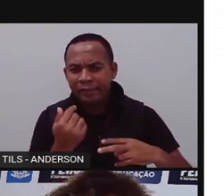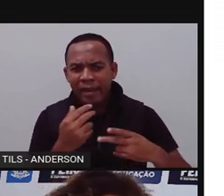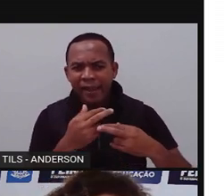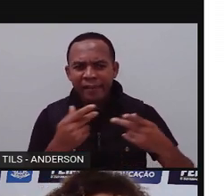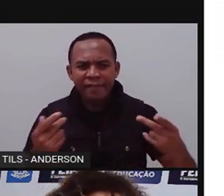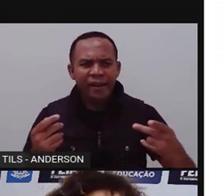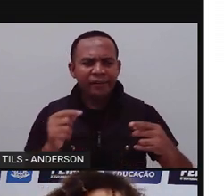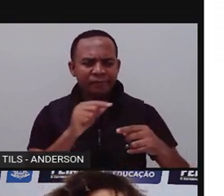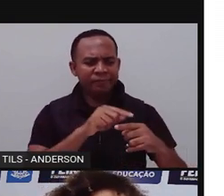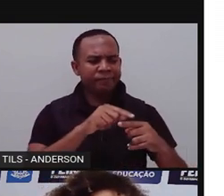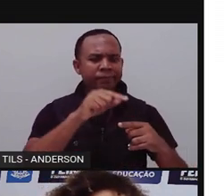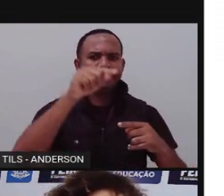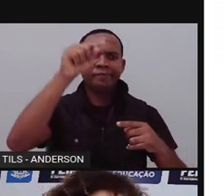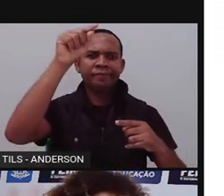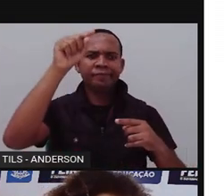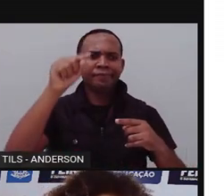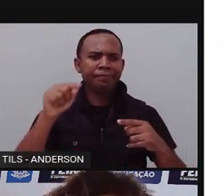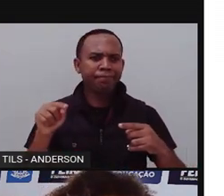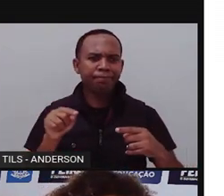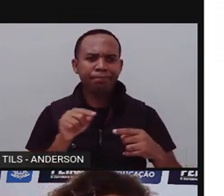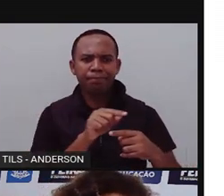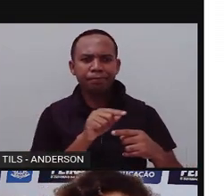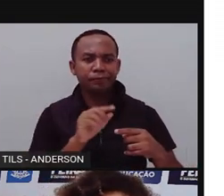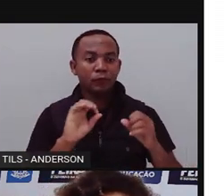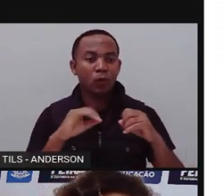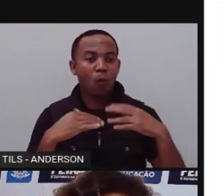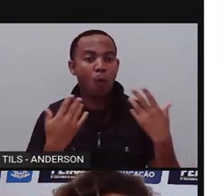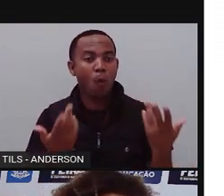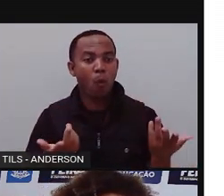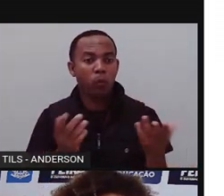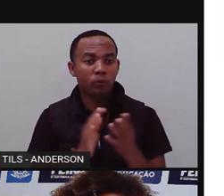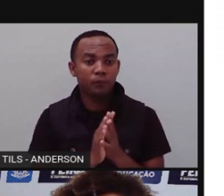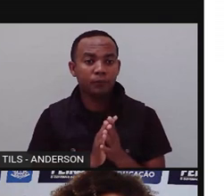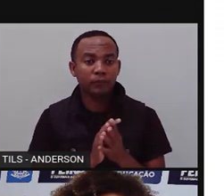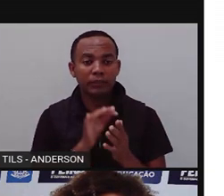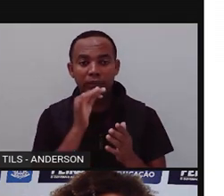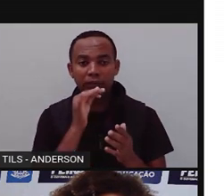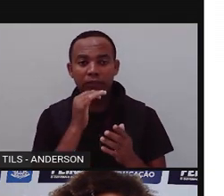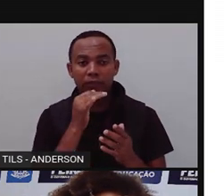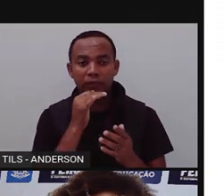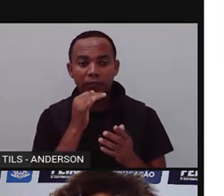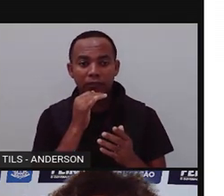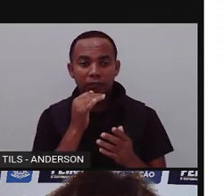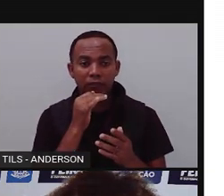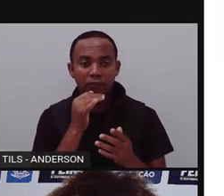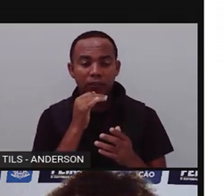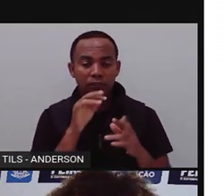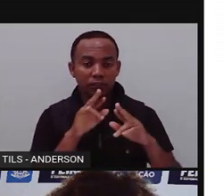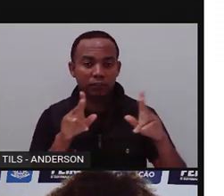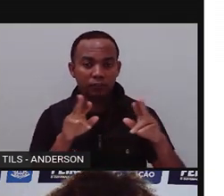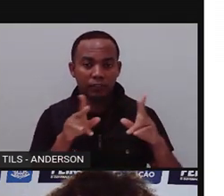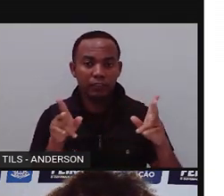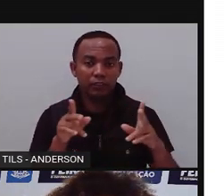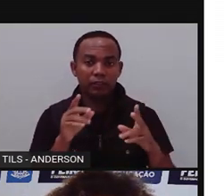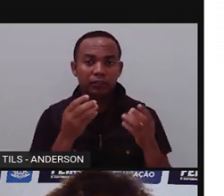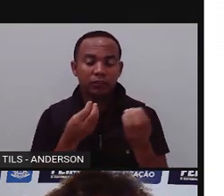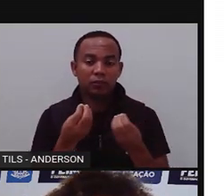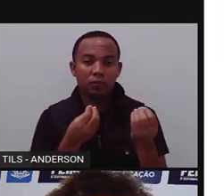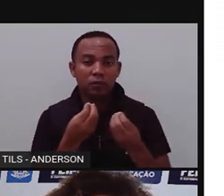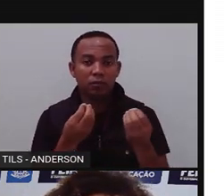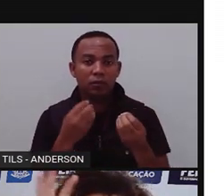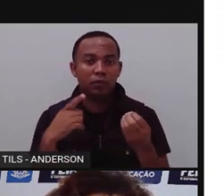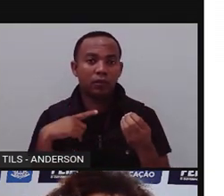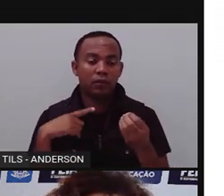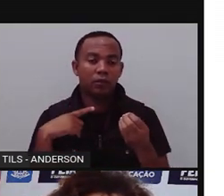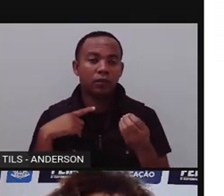dela em pirâmide, né? Teias alimentares, porque não é diferente da cadeia alimentar, mas a teia